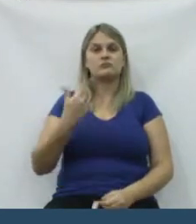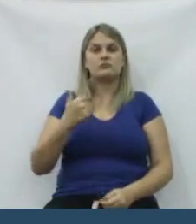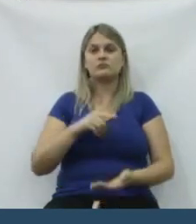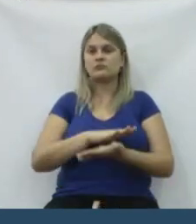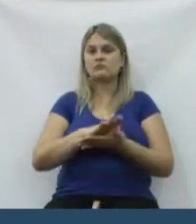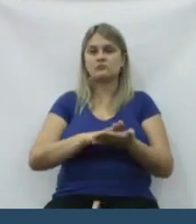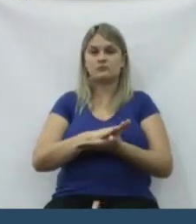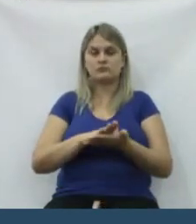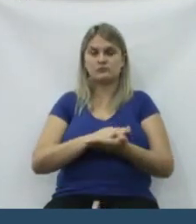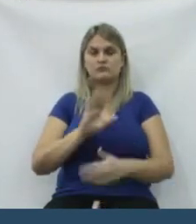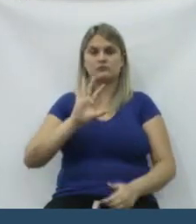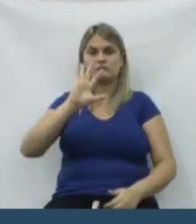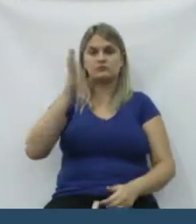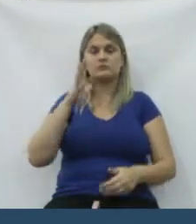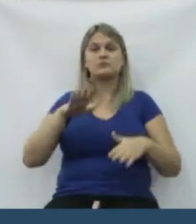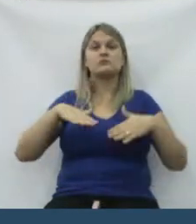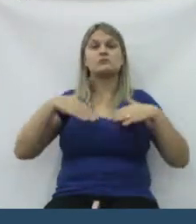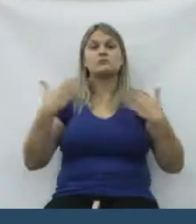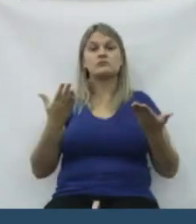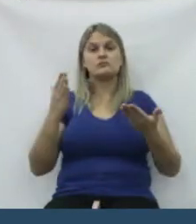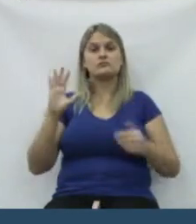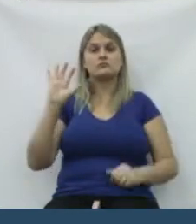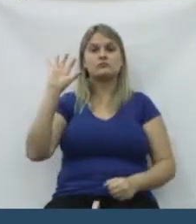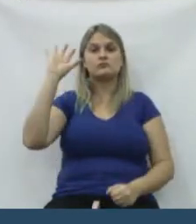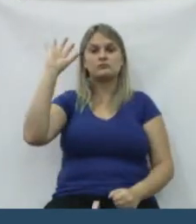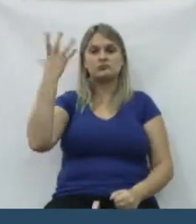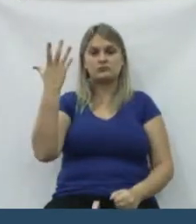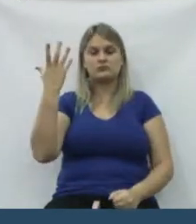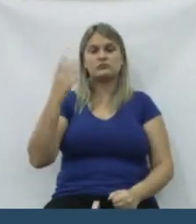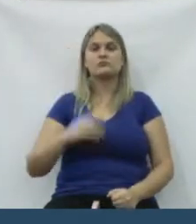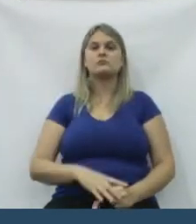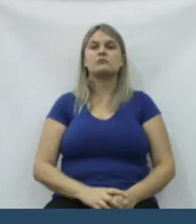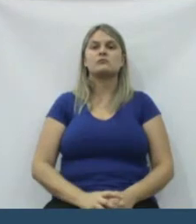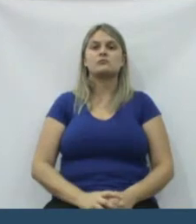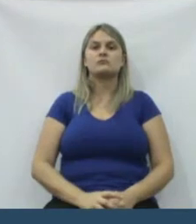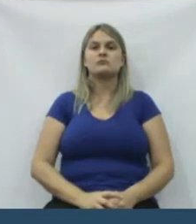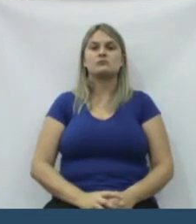Não acontece nada. E quando acontece,